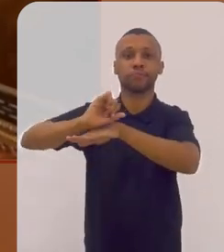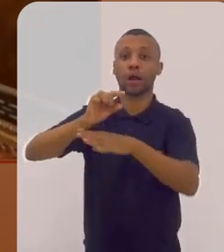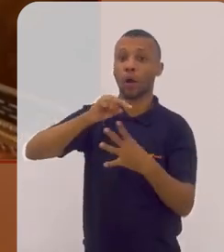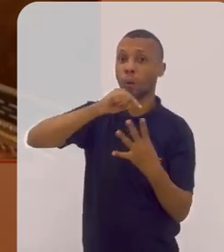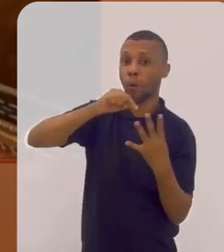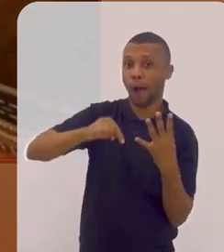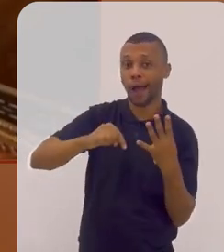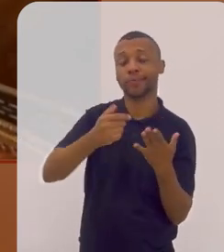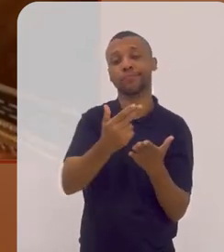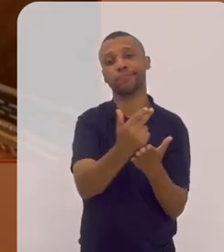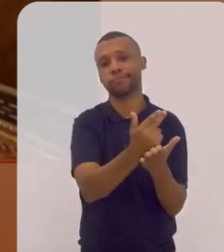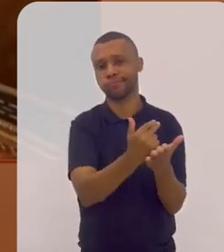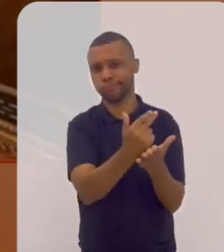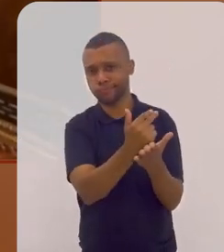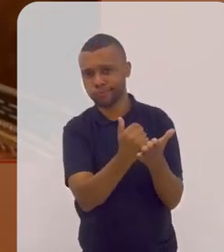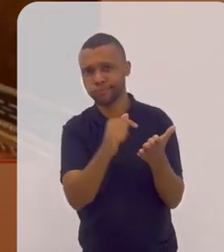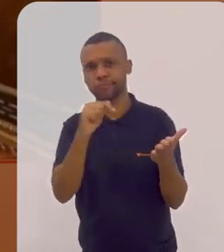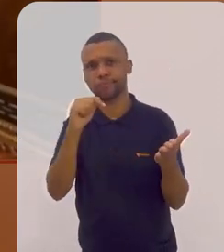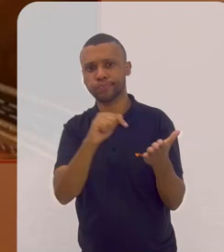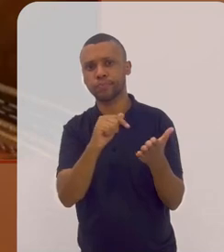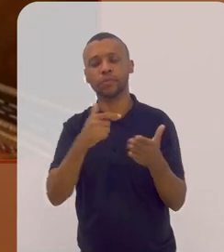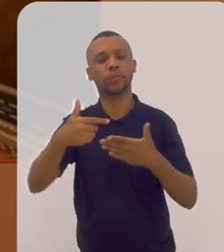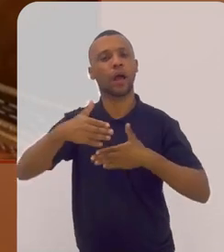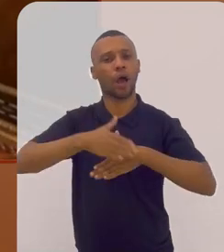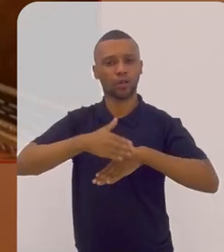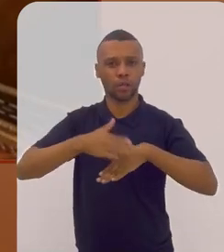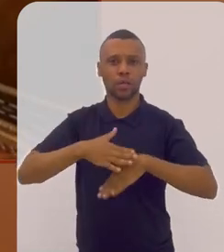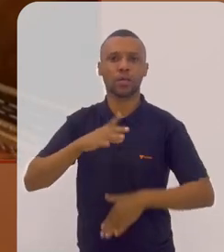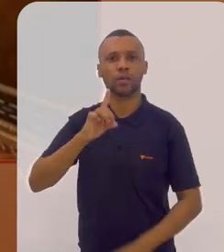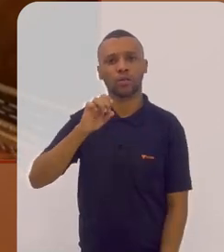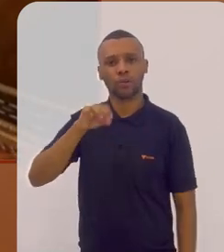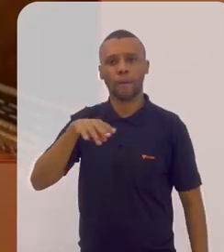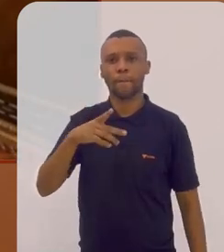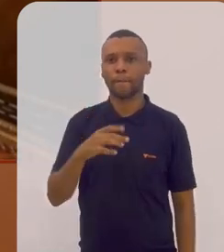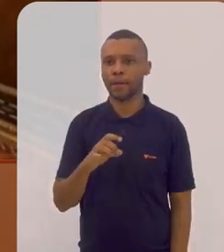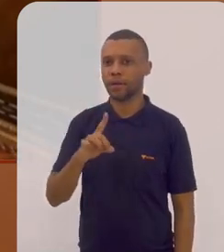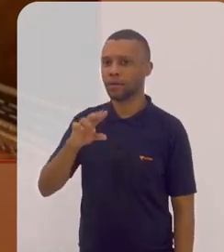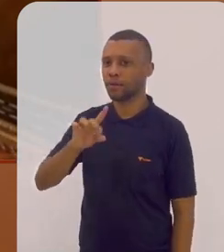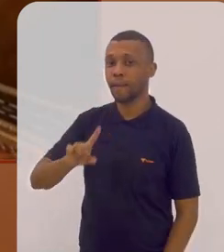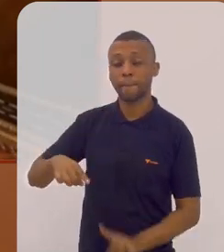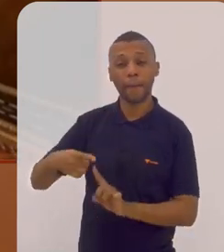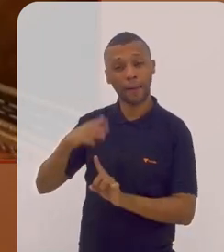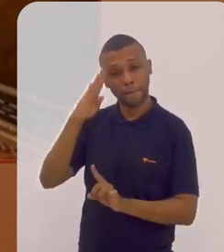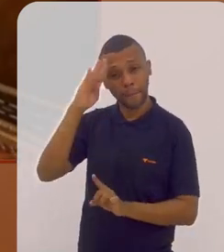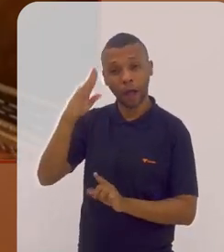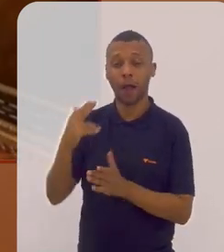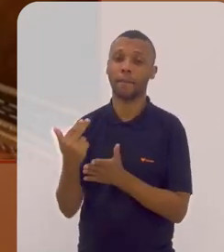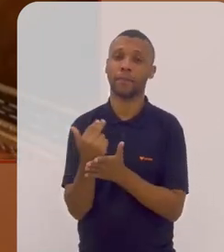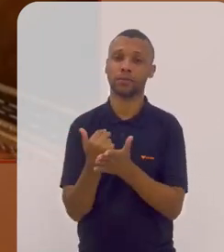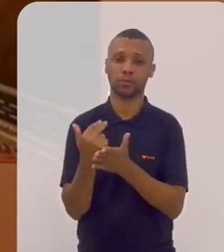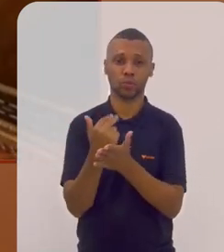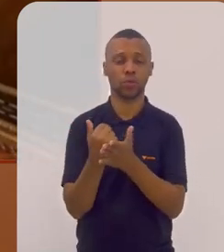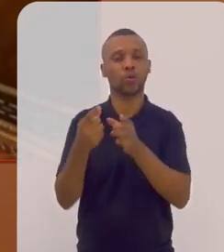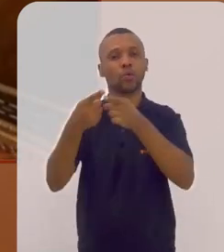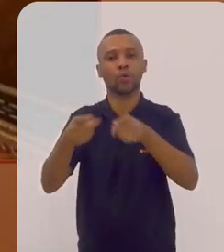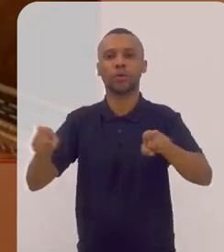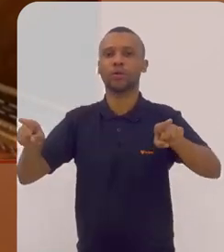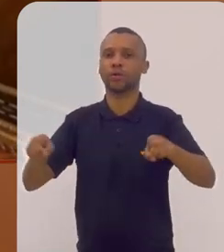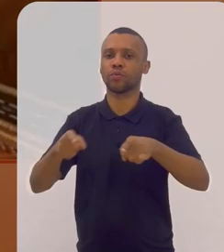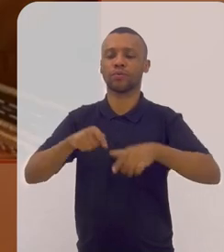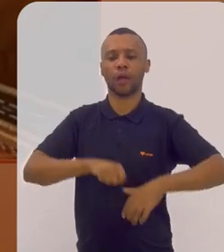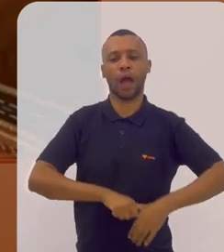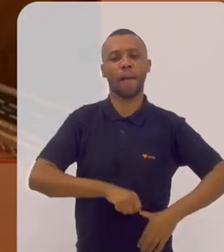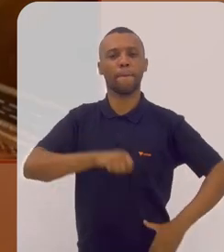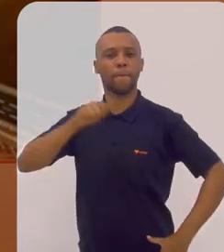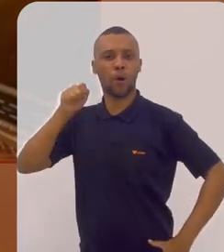quatro manuscritos de obras litúrgicas da Autoria de Dom Pedro e a partitura preciosa do Hino da